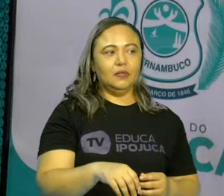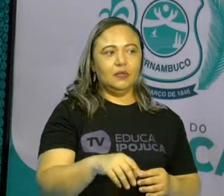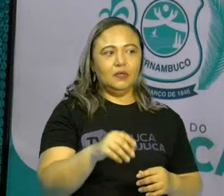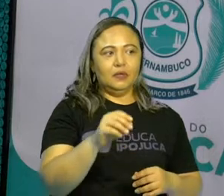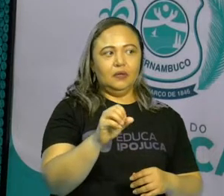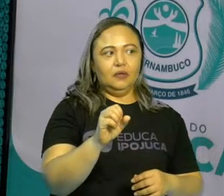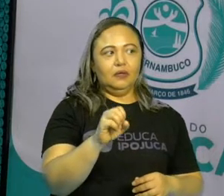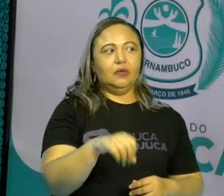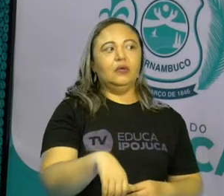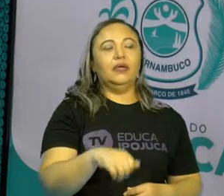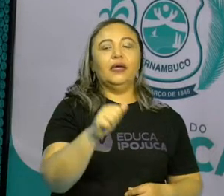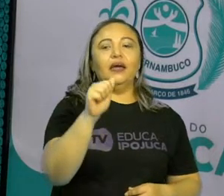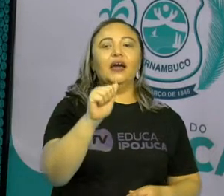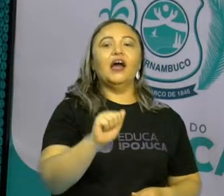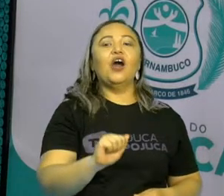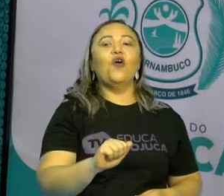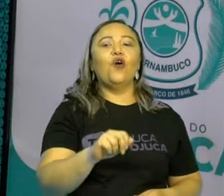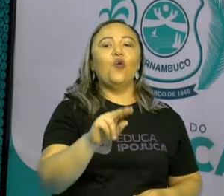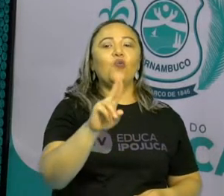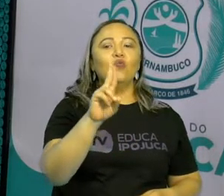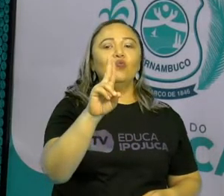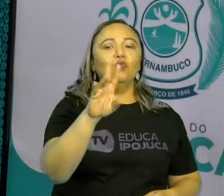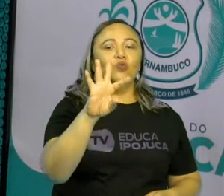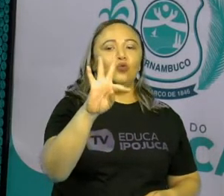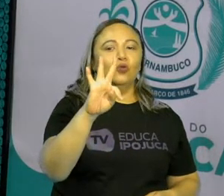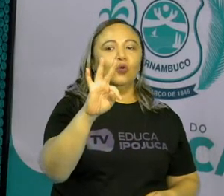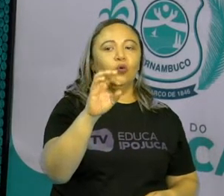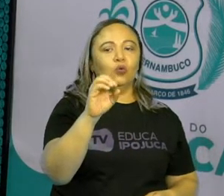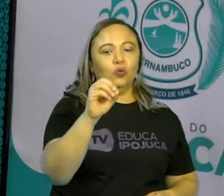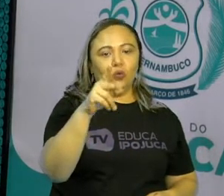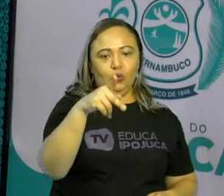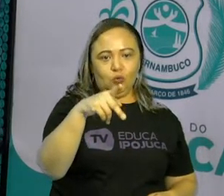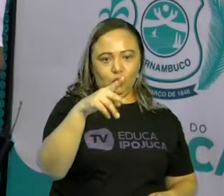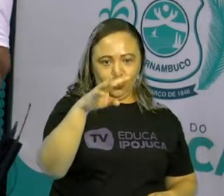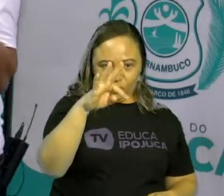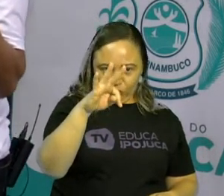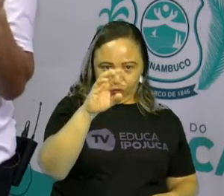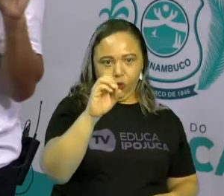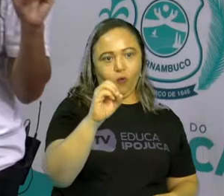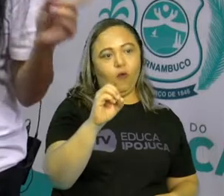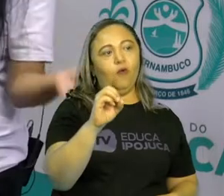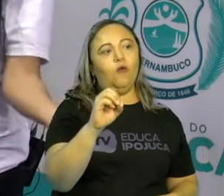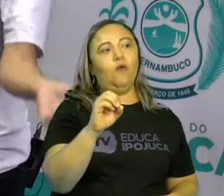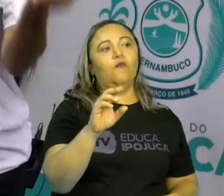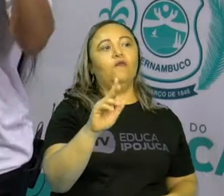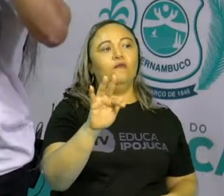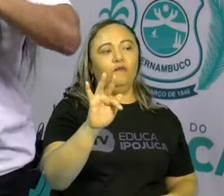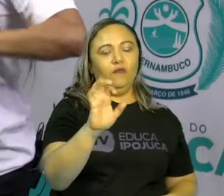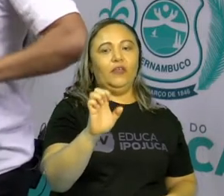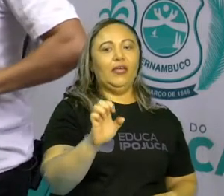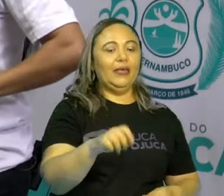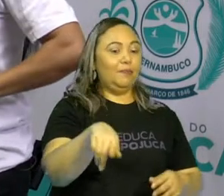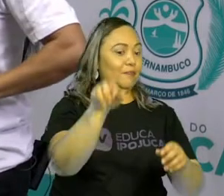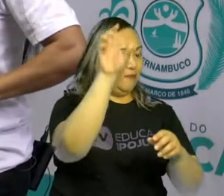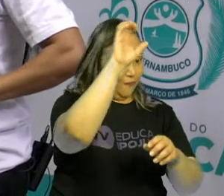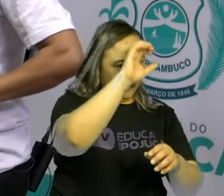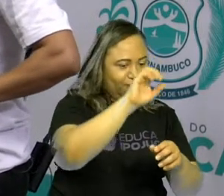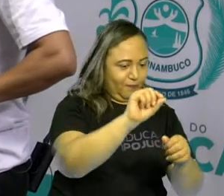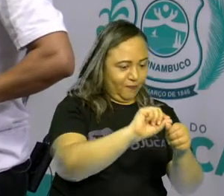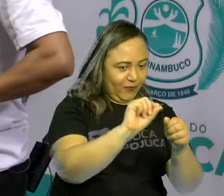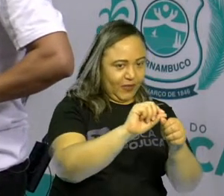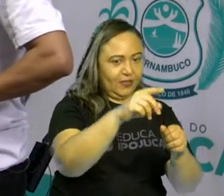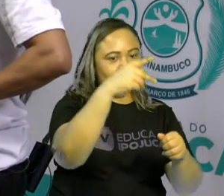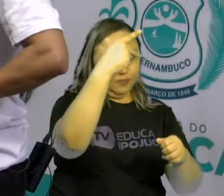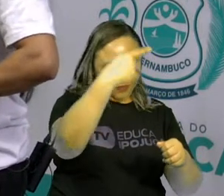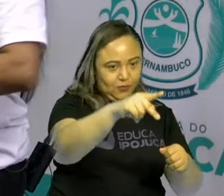Seres autotrófos, que produzem o seu próprio alimento. Veja como a gente está aprendendo hoje. Vamos ver agora